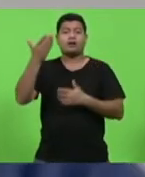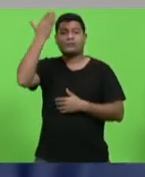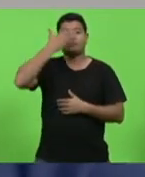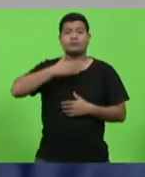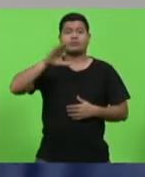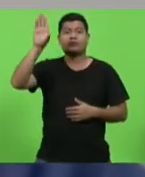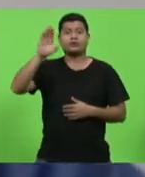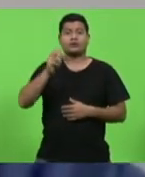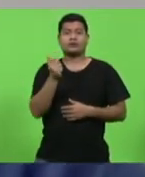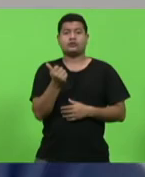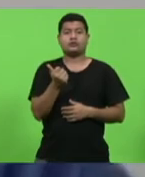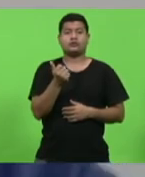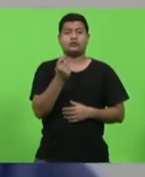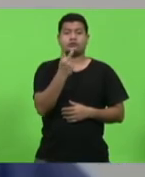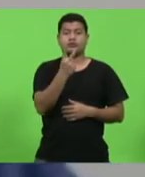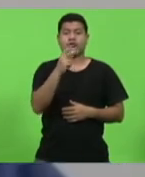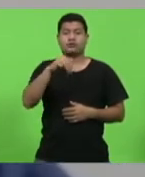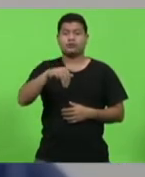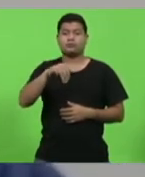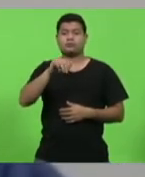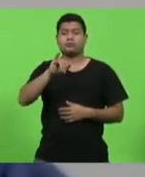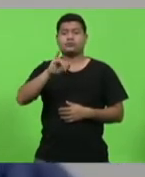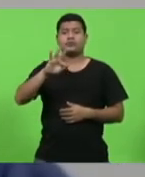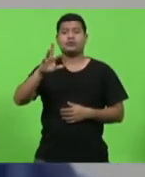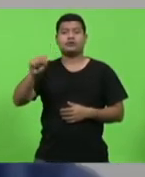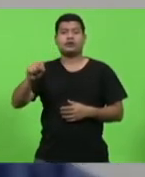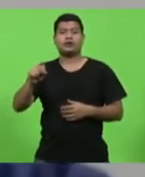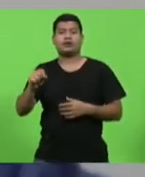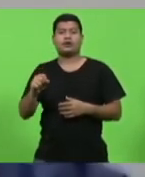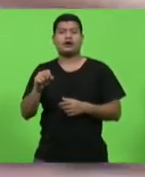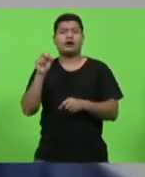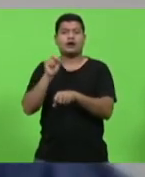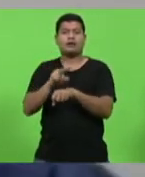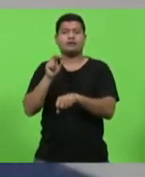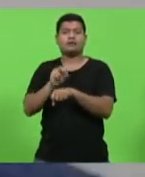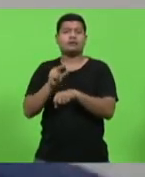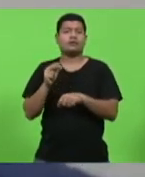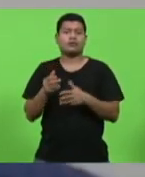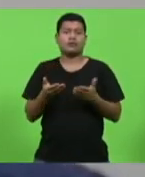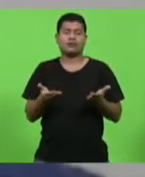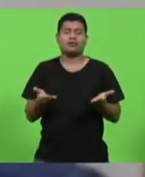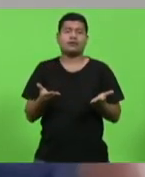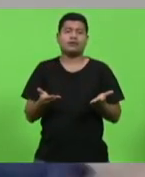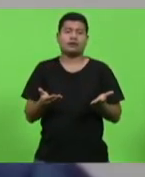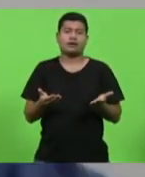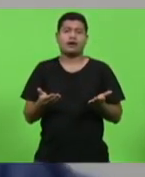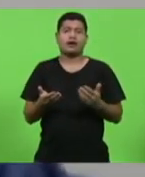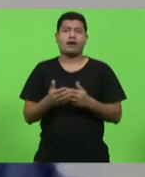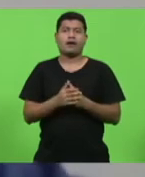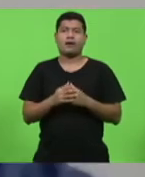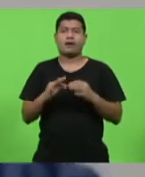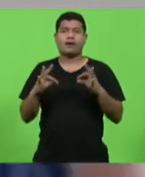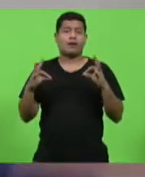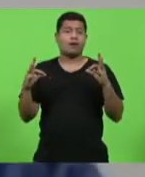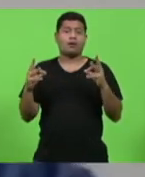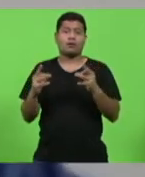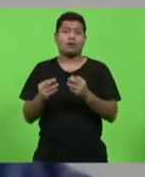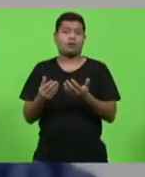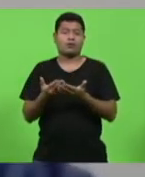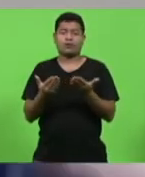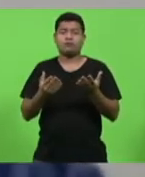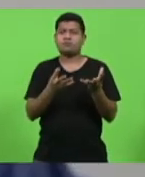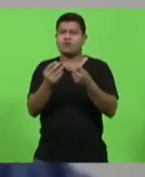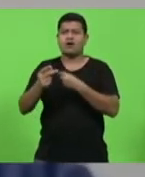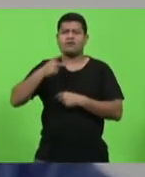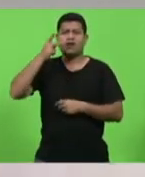dois milhões de vagas que se falava de toda forma, de toda maneira,